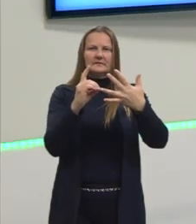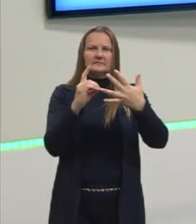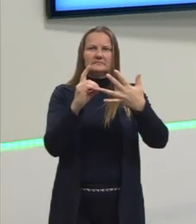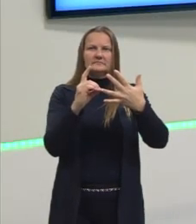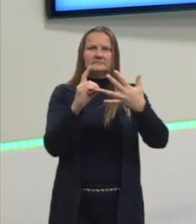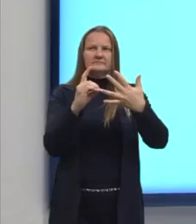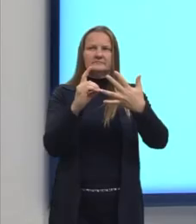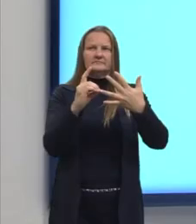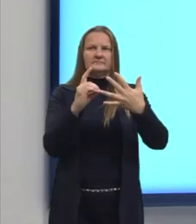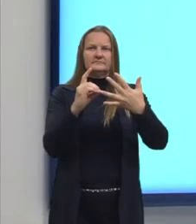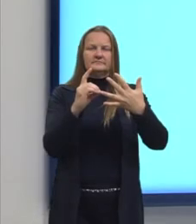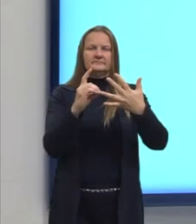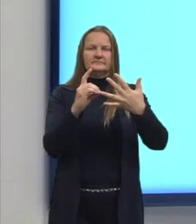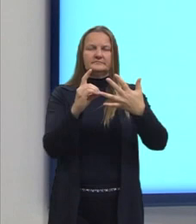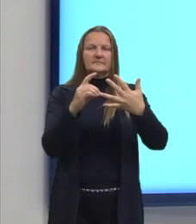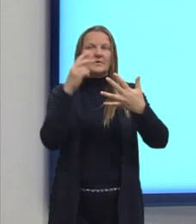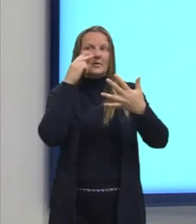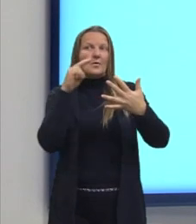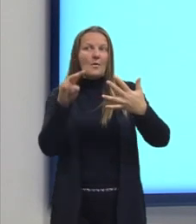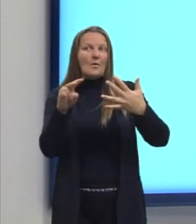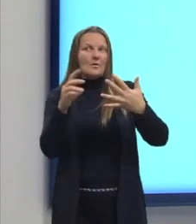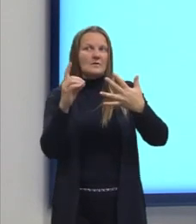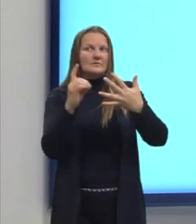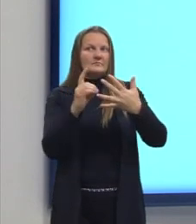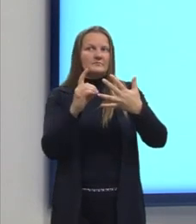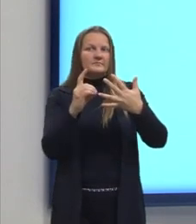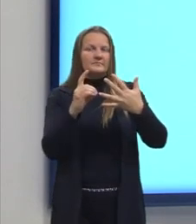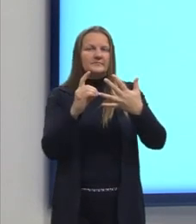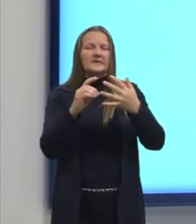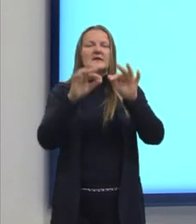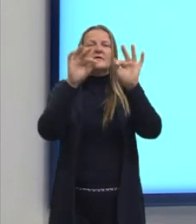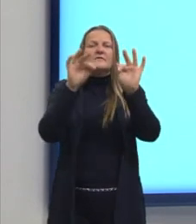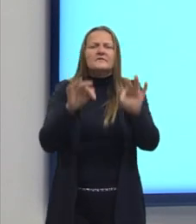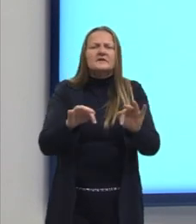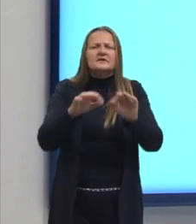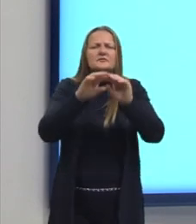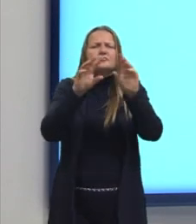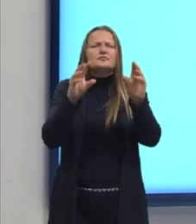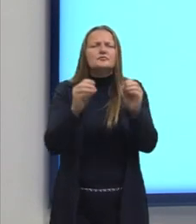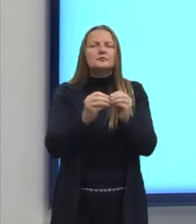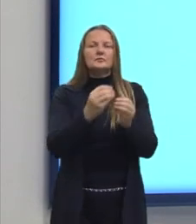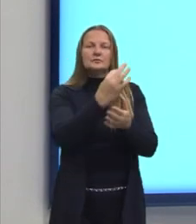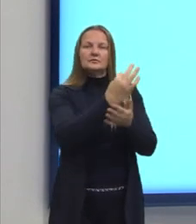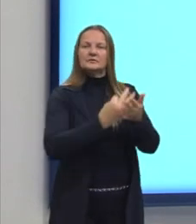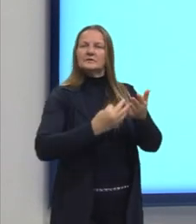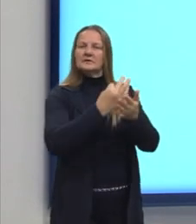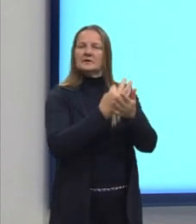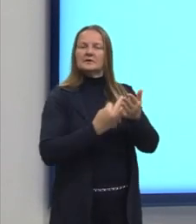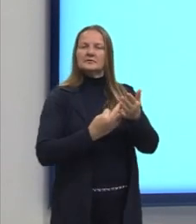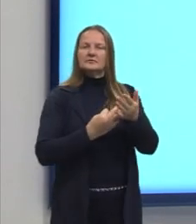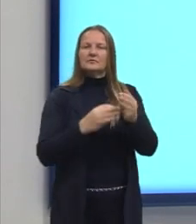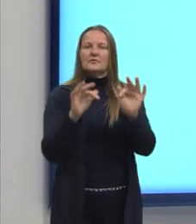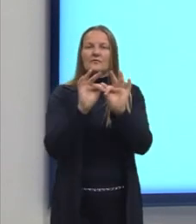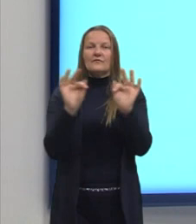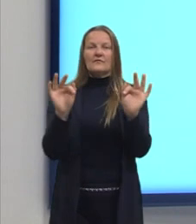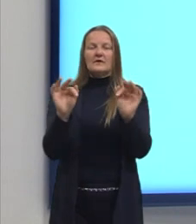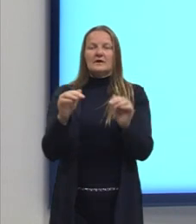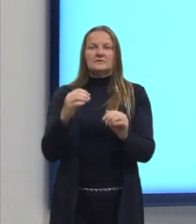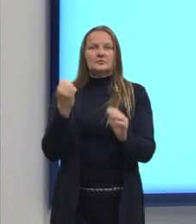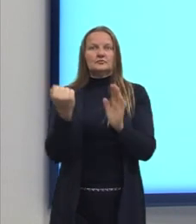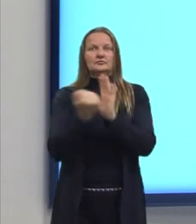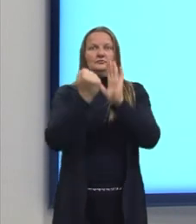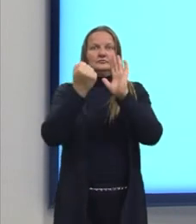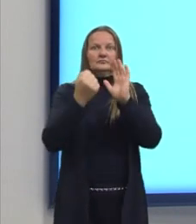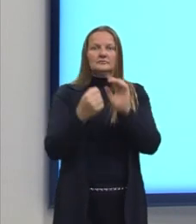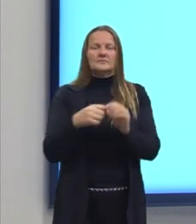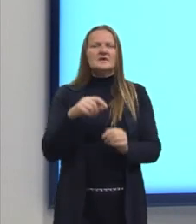A letra D. A finalização do texto com a frase de efeito. Será que ele